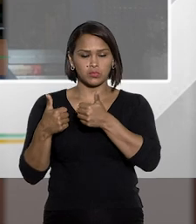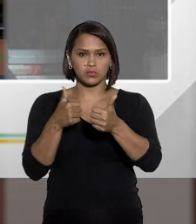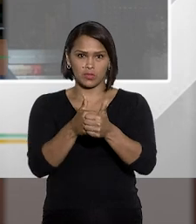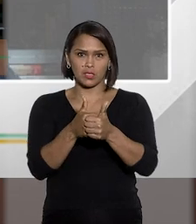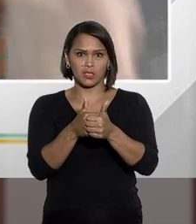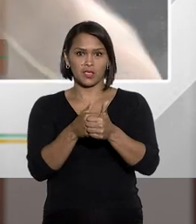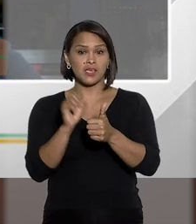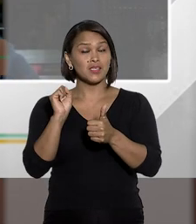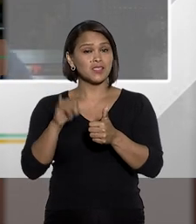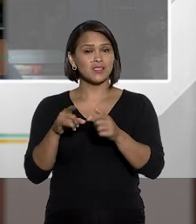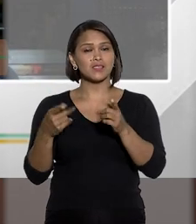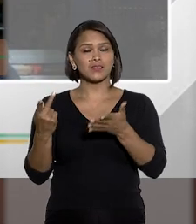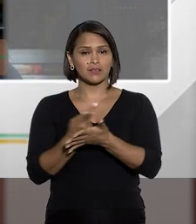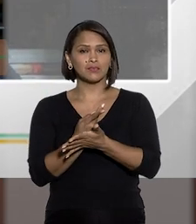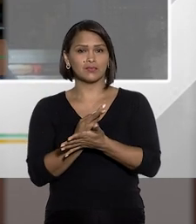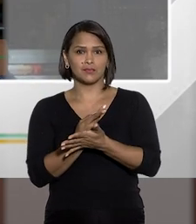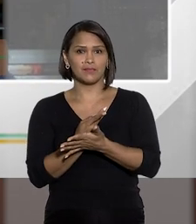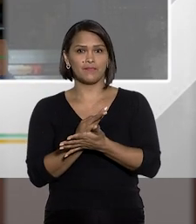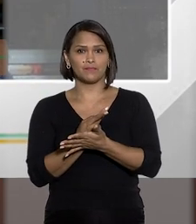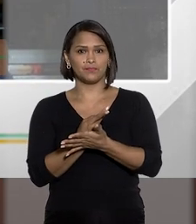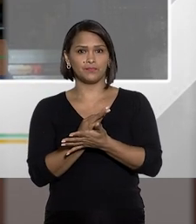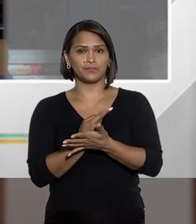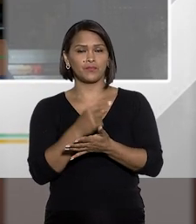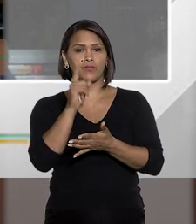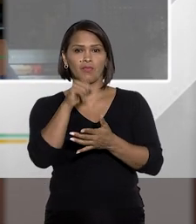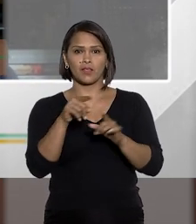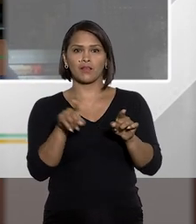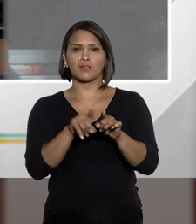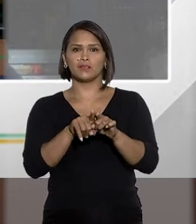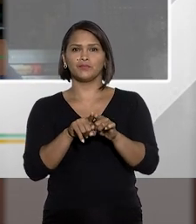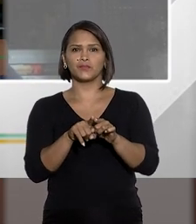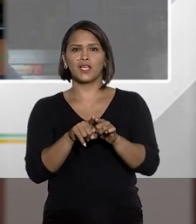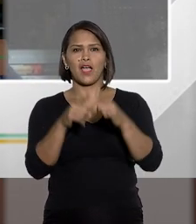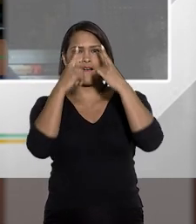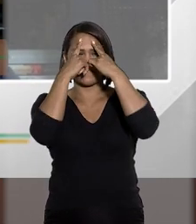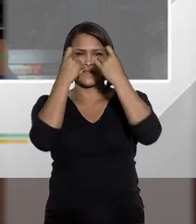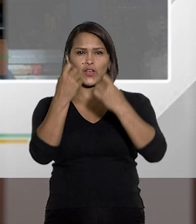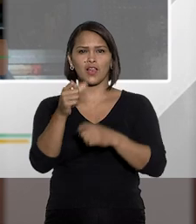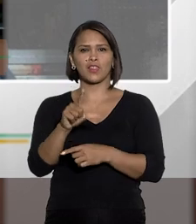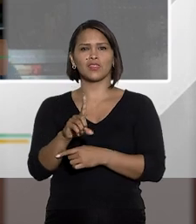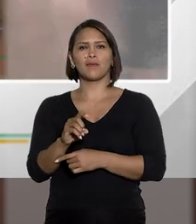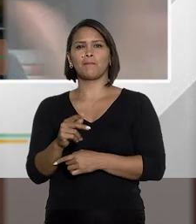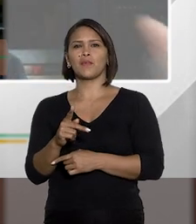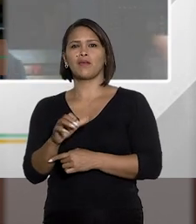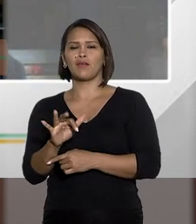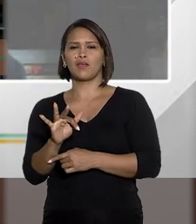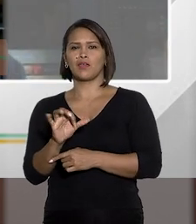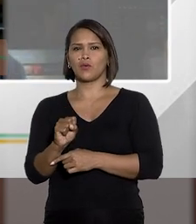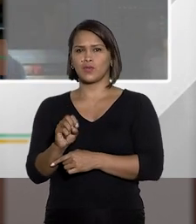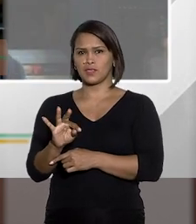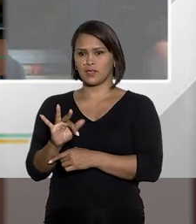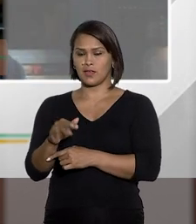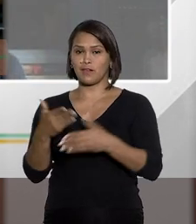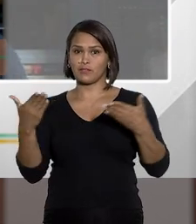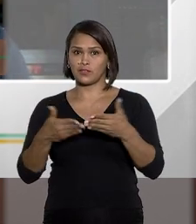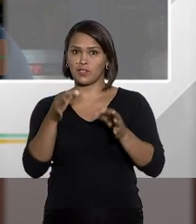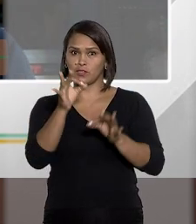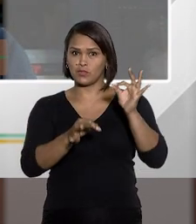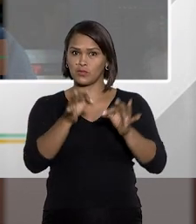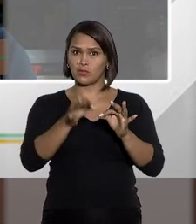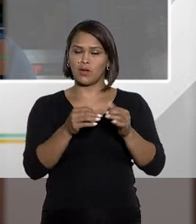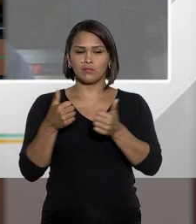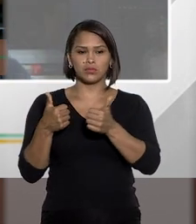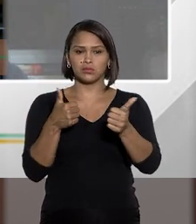coercitivamente. E se for conduzido coercitivamente, inclusive violando a DPF, que o STF já julgou,